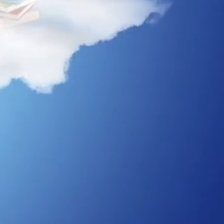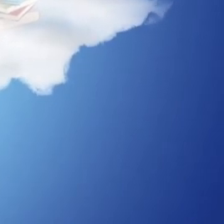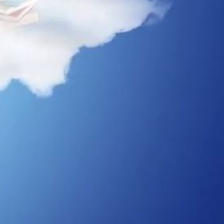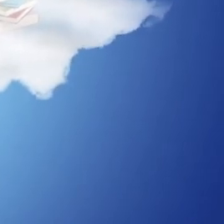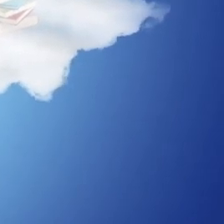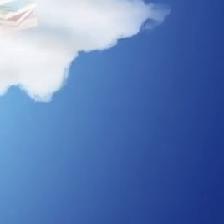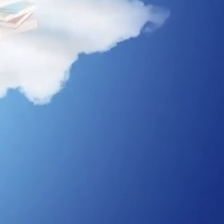gente.